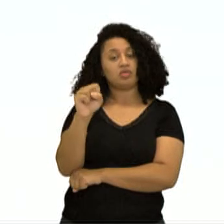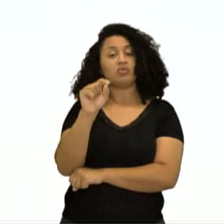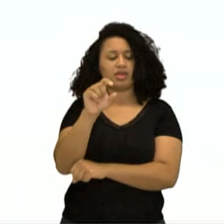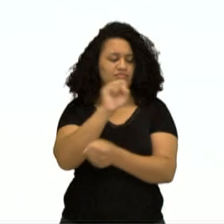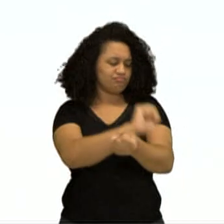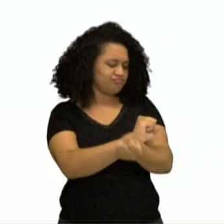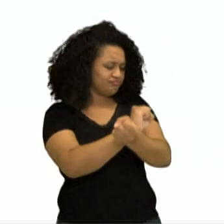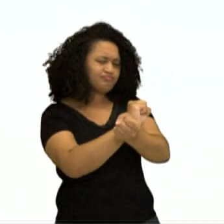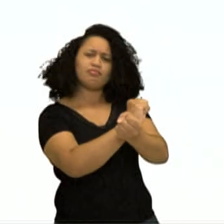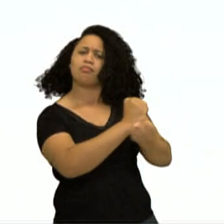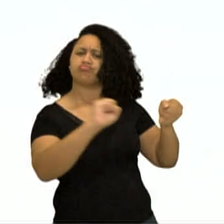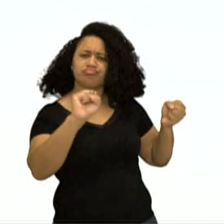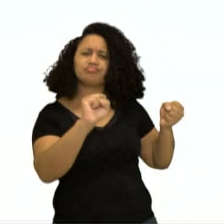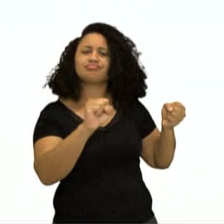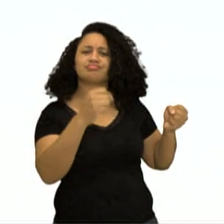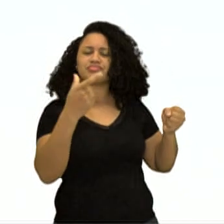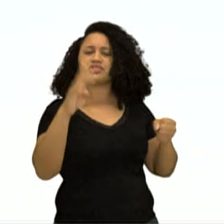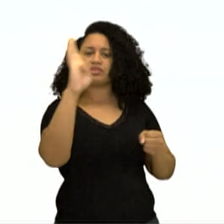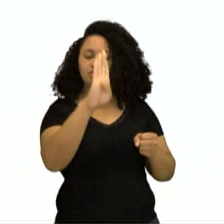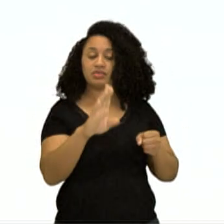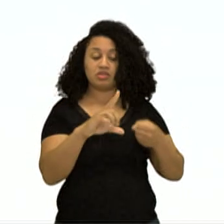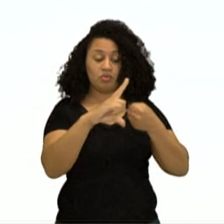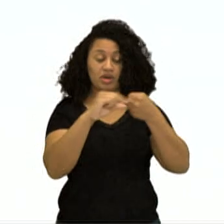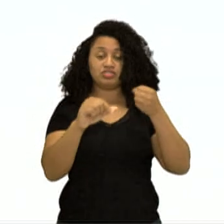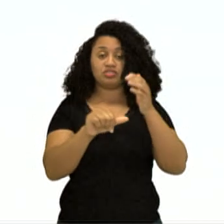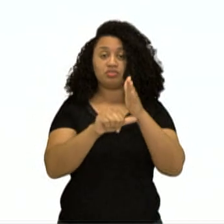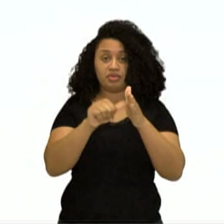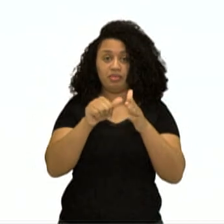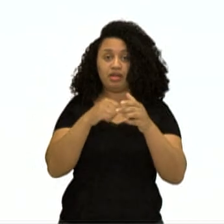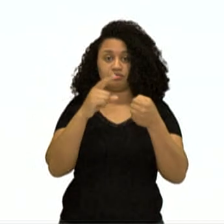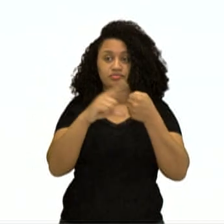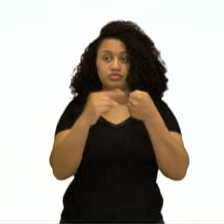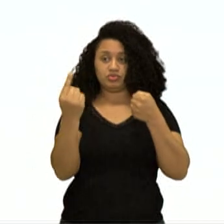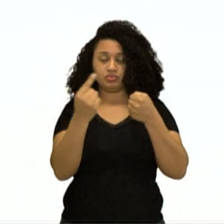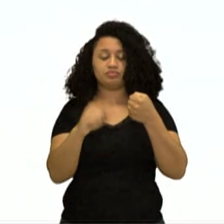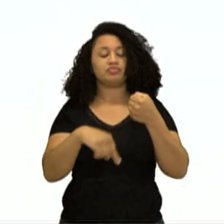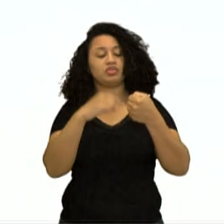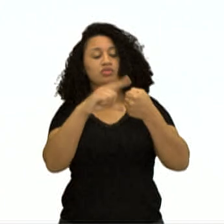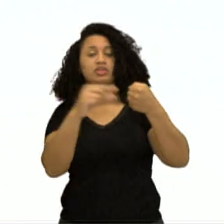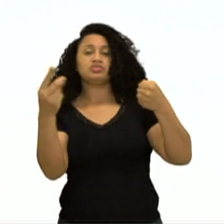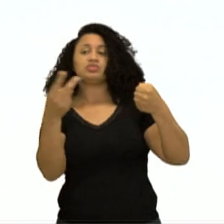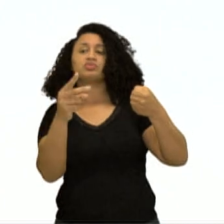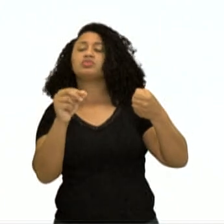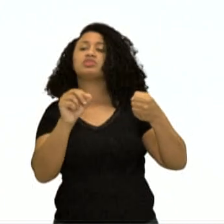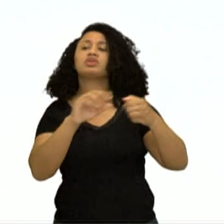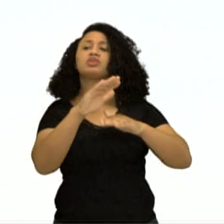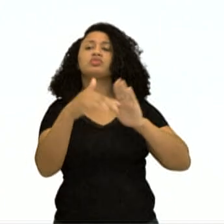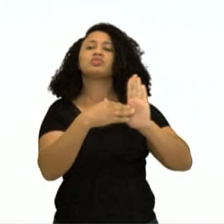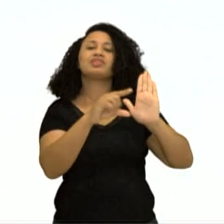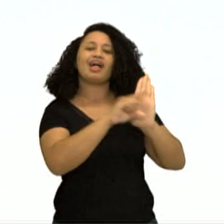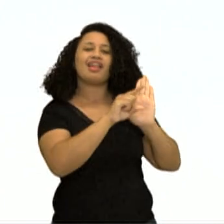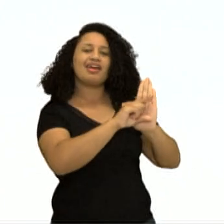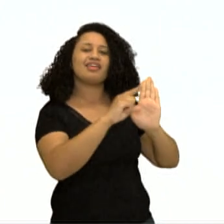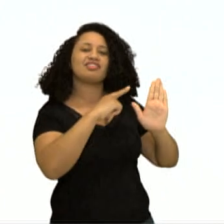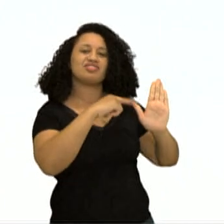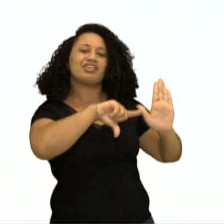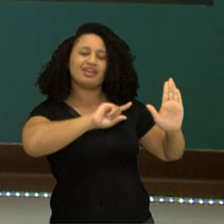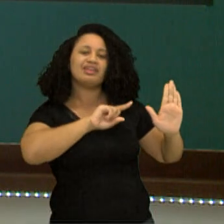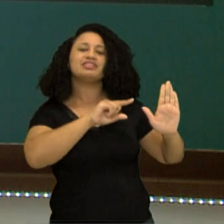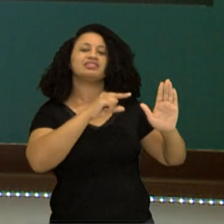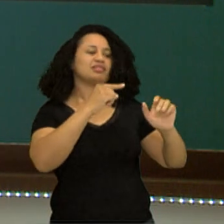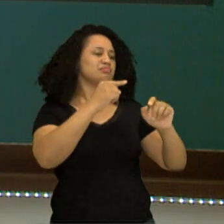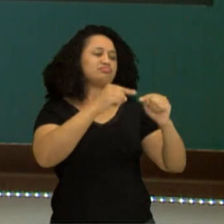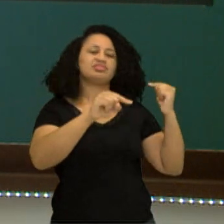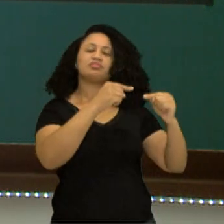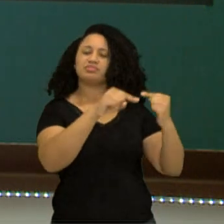escravidão no Brasil. Esse é o artigo primeiro. E o artigo segundo? Cancelou qualquer lei que dizia o contrário, ou